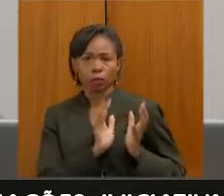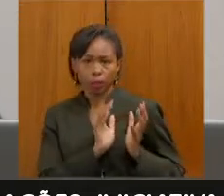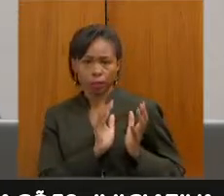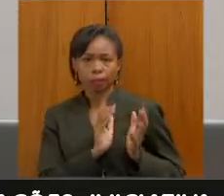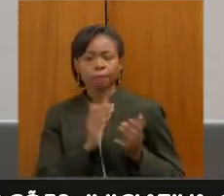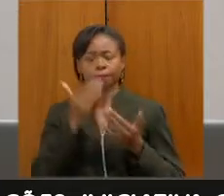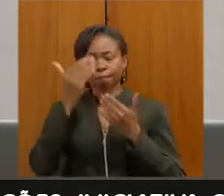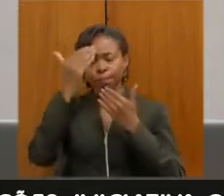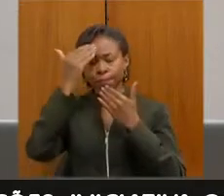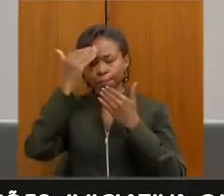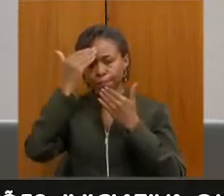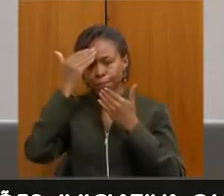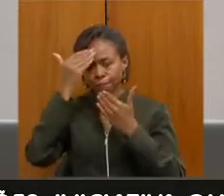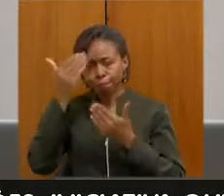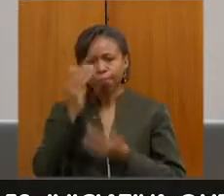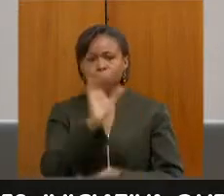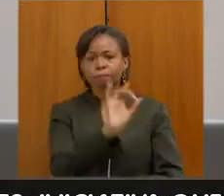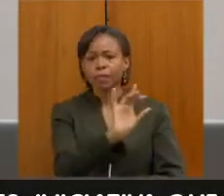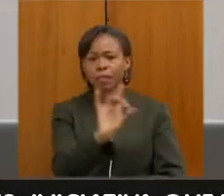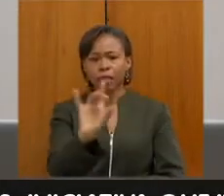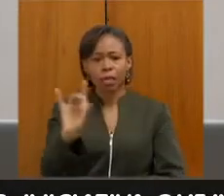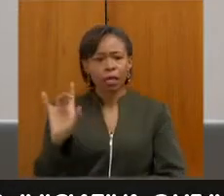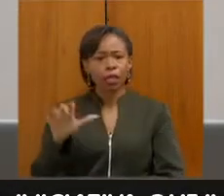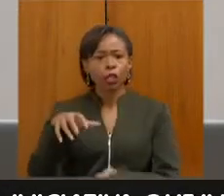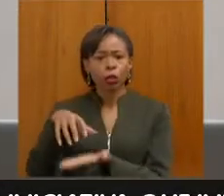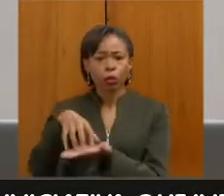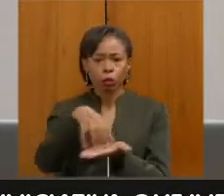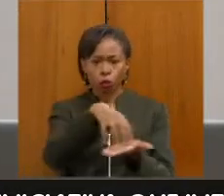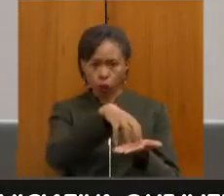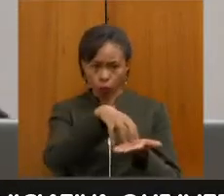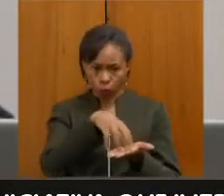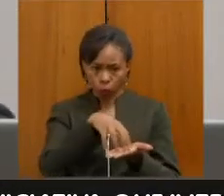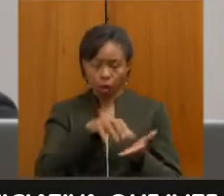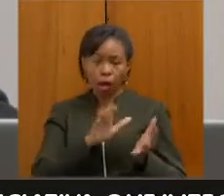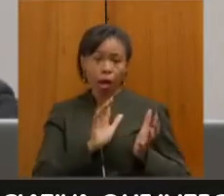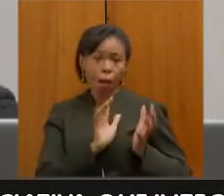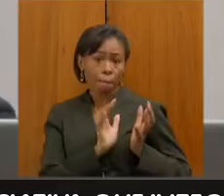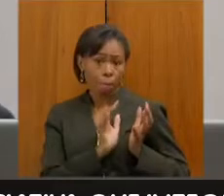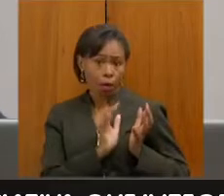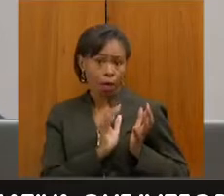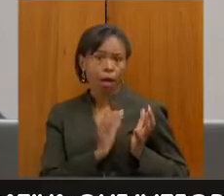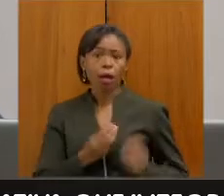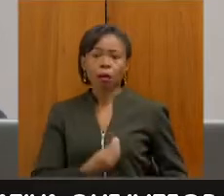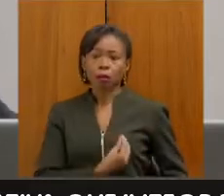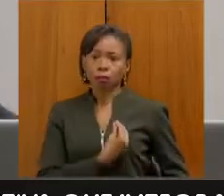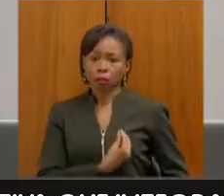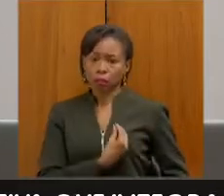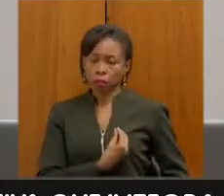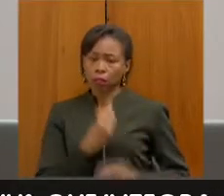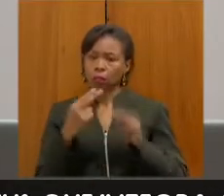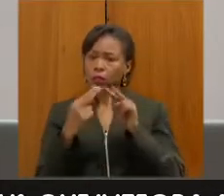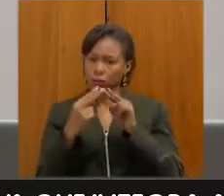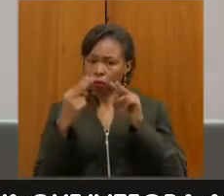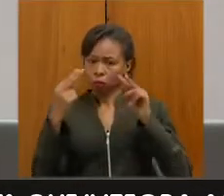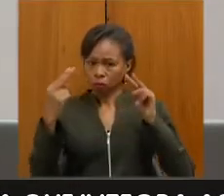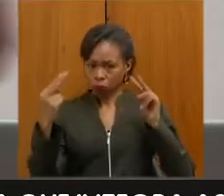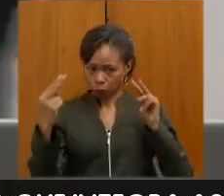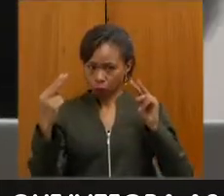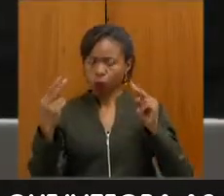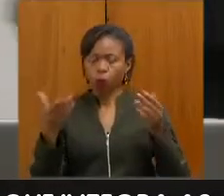agradecer a cada uma das APAIs que já se fazem presente de forma virtual aqui